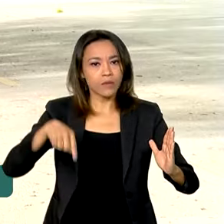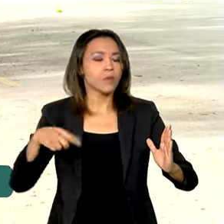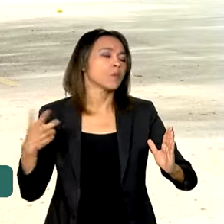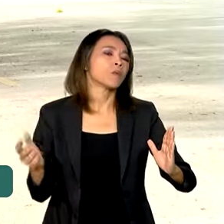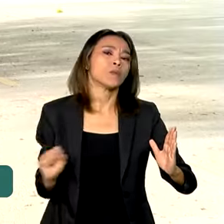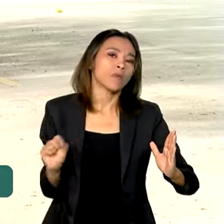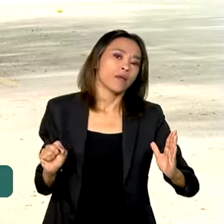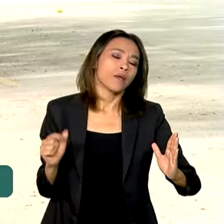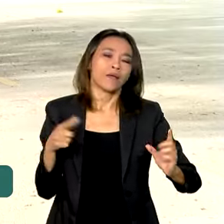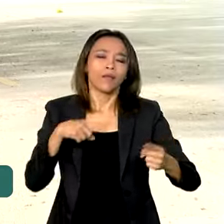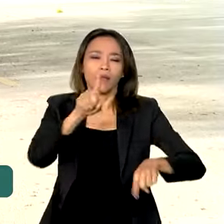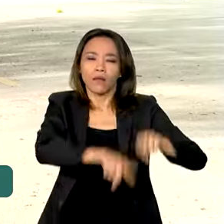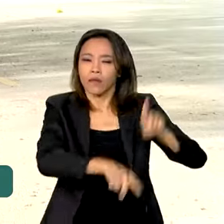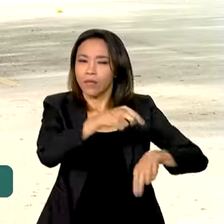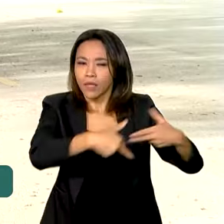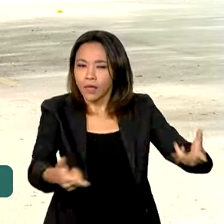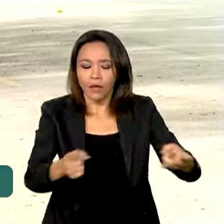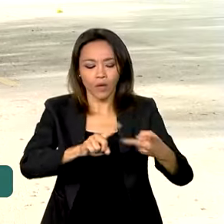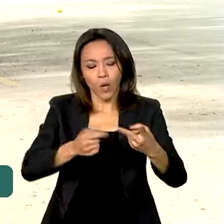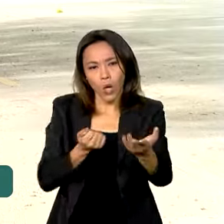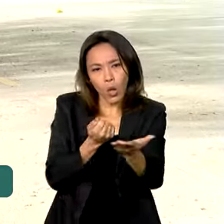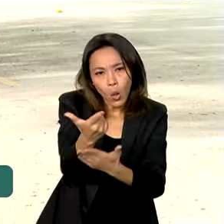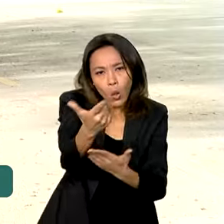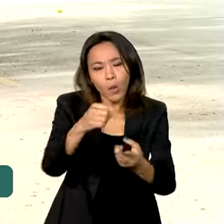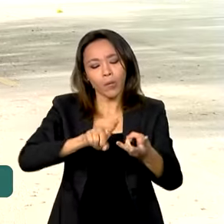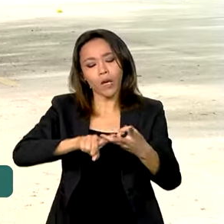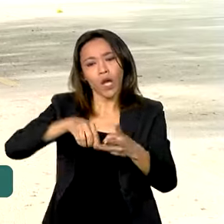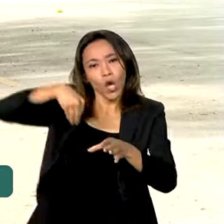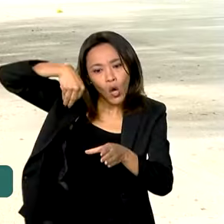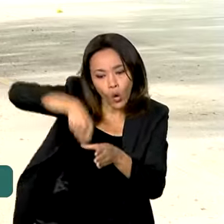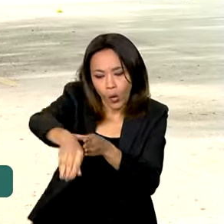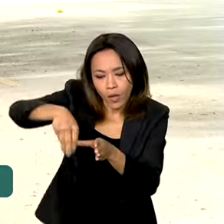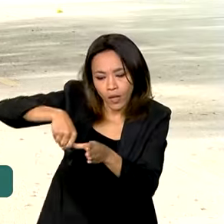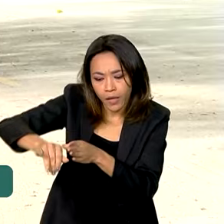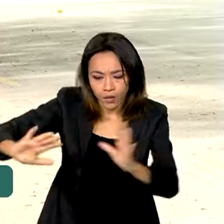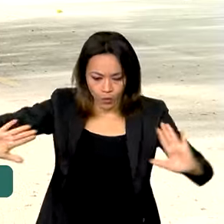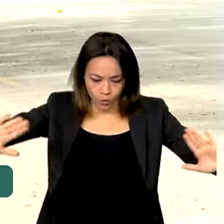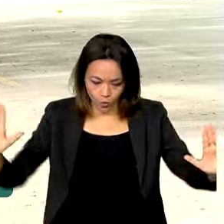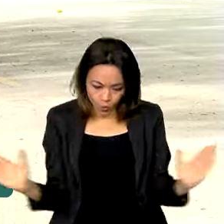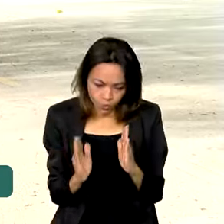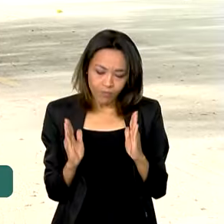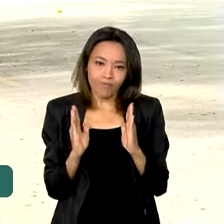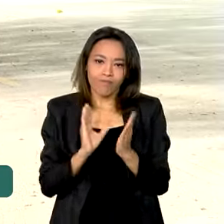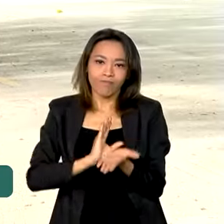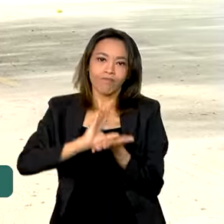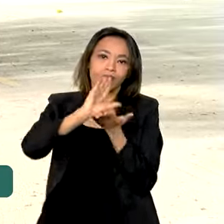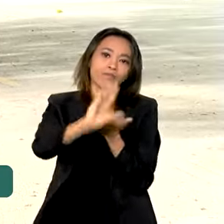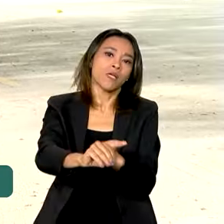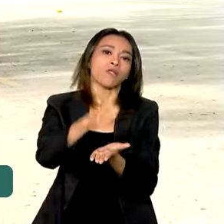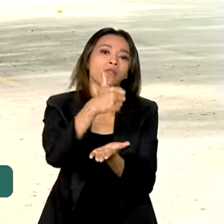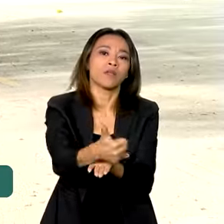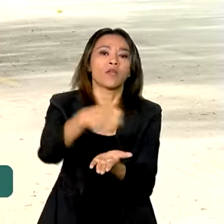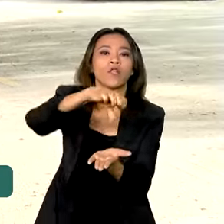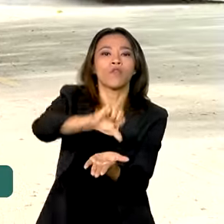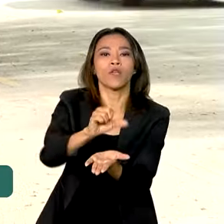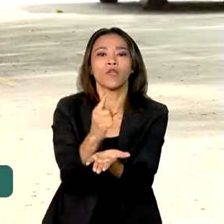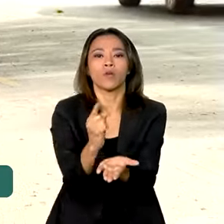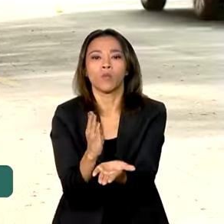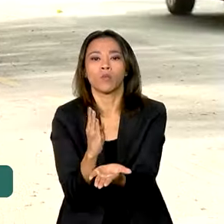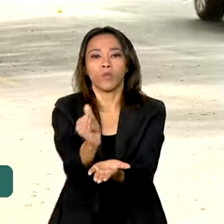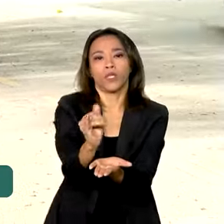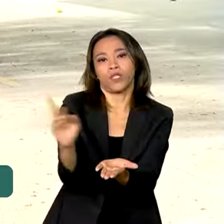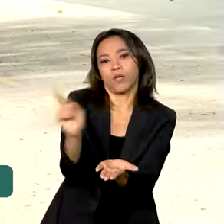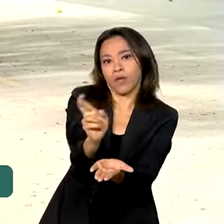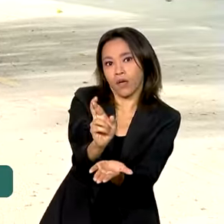exemplo, produção, compra de insumos e colheita, foram aplicados 191 bilhões de reais.